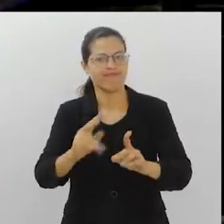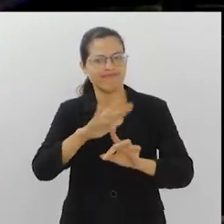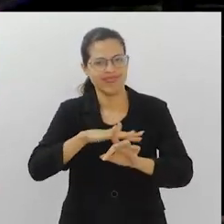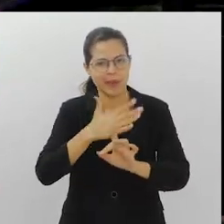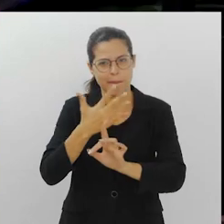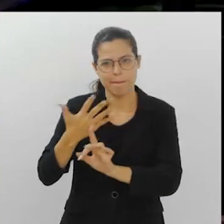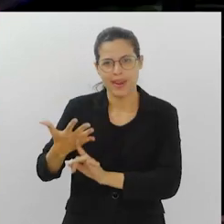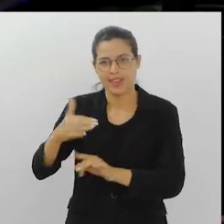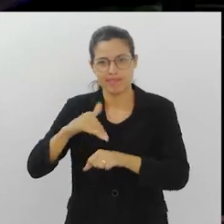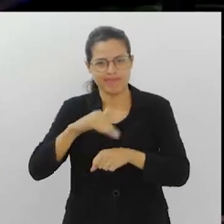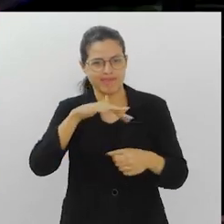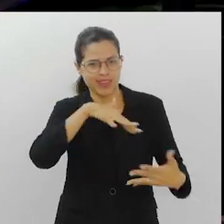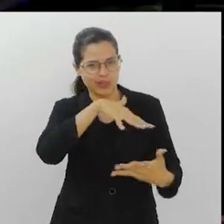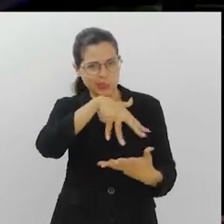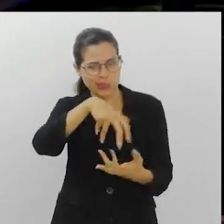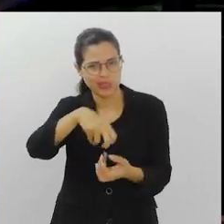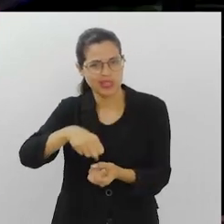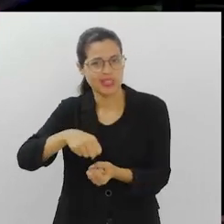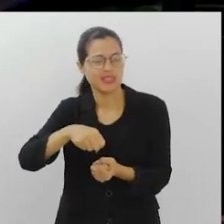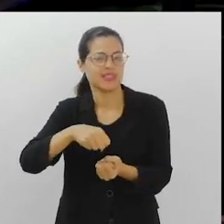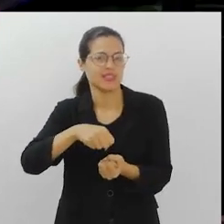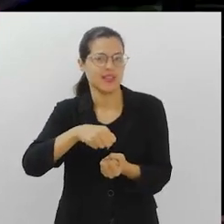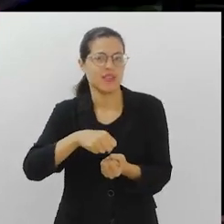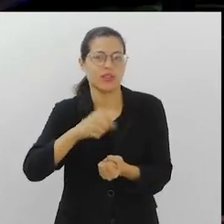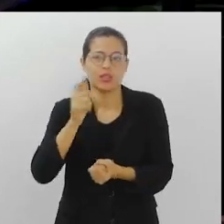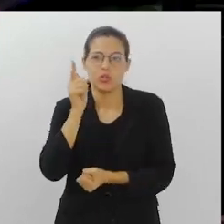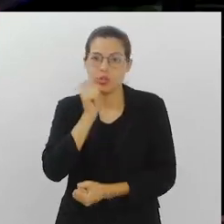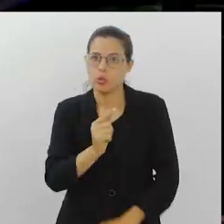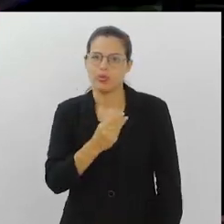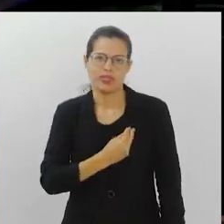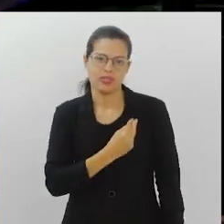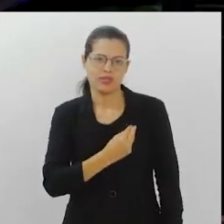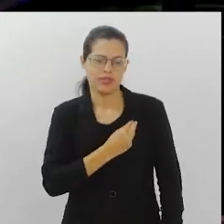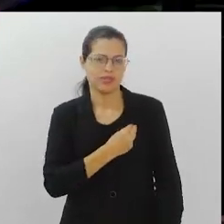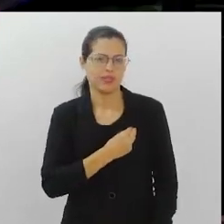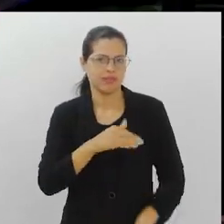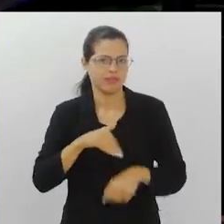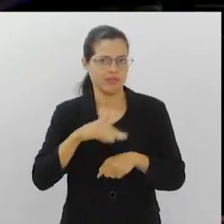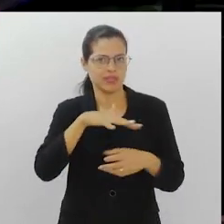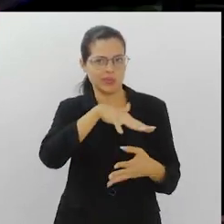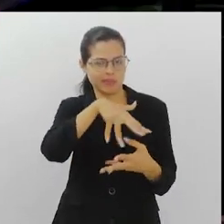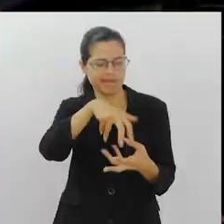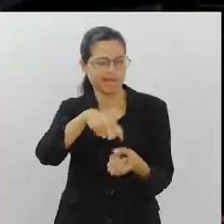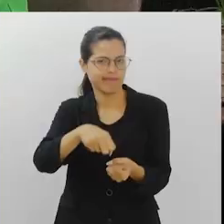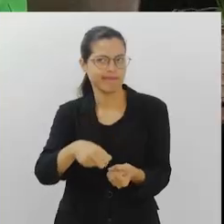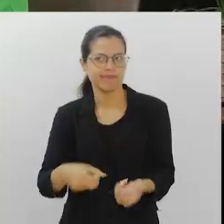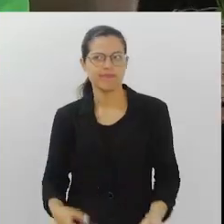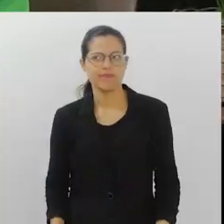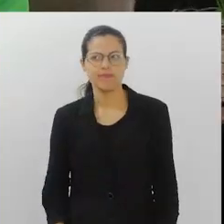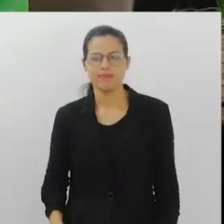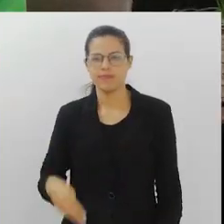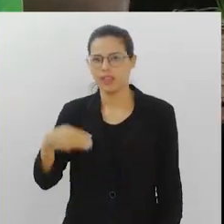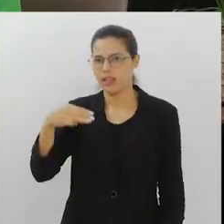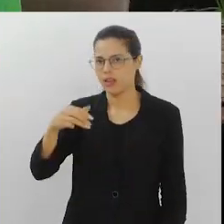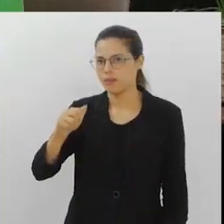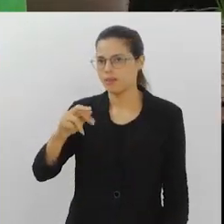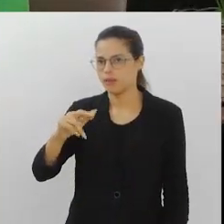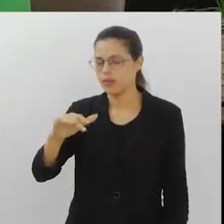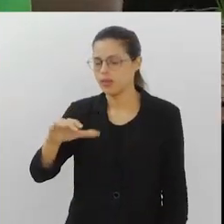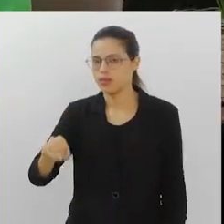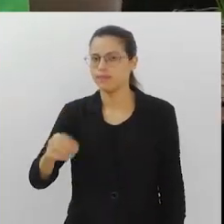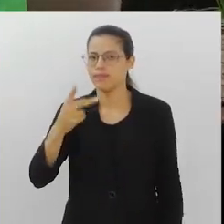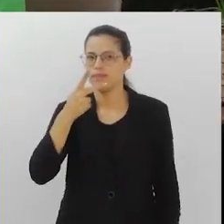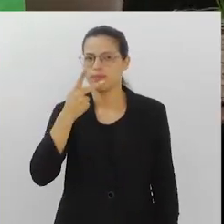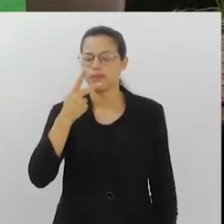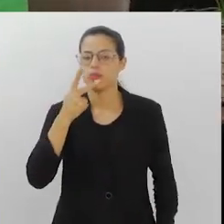mais sustentável, um planeta que a gente consiga viver de forma mais sustentável. Márcio, ainda falando